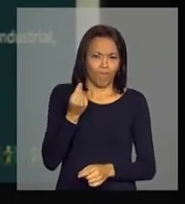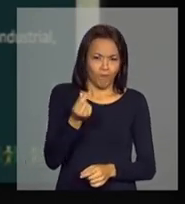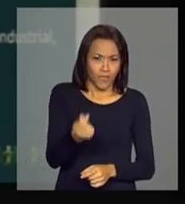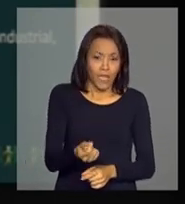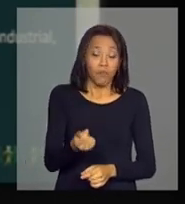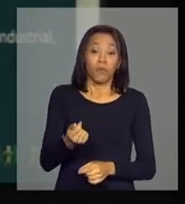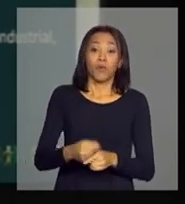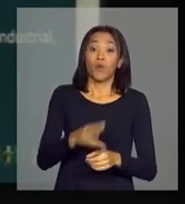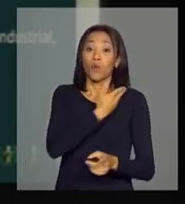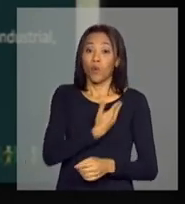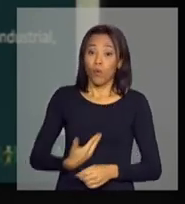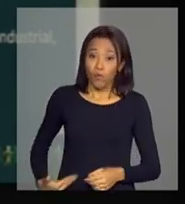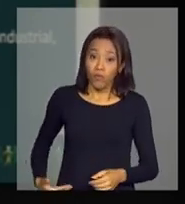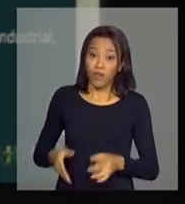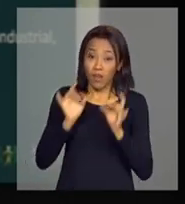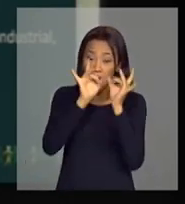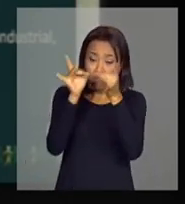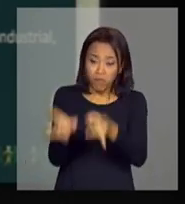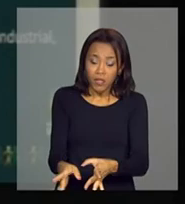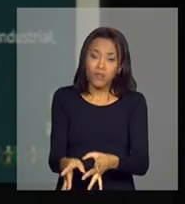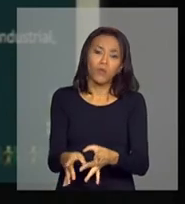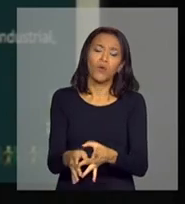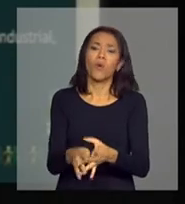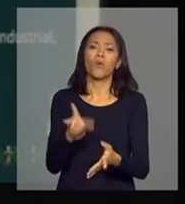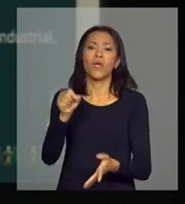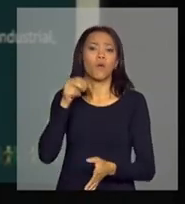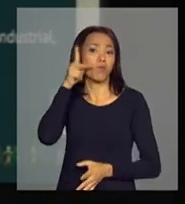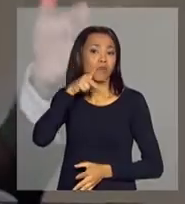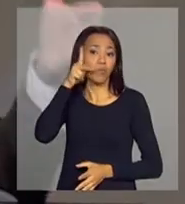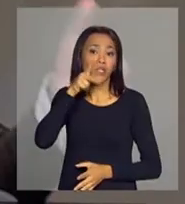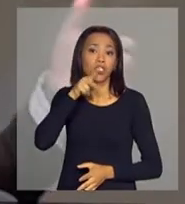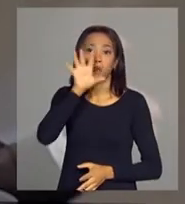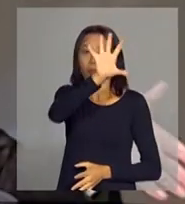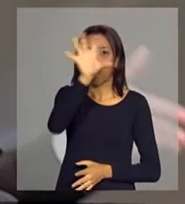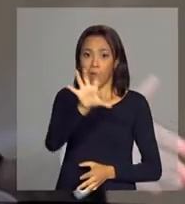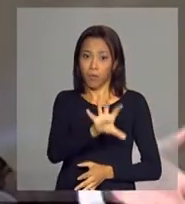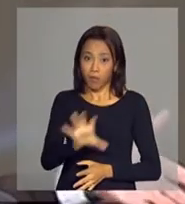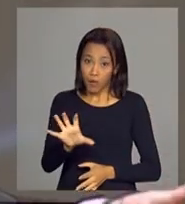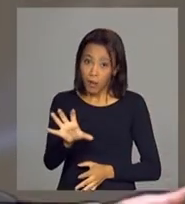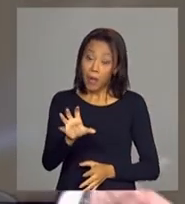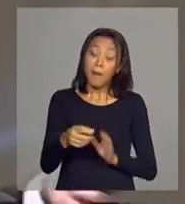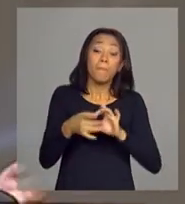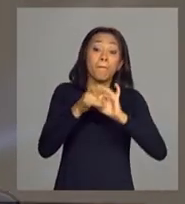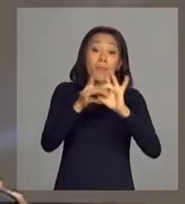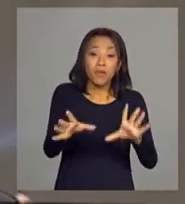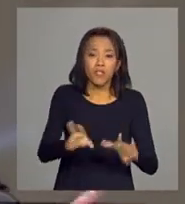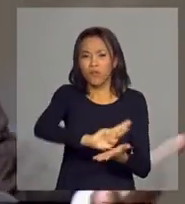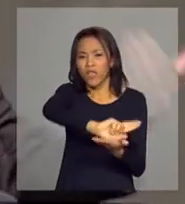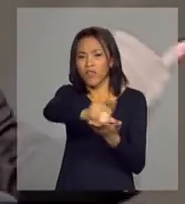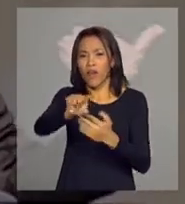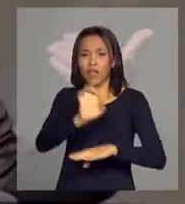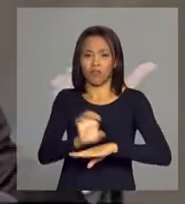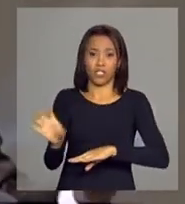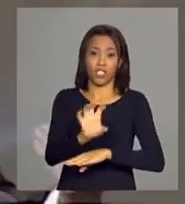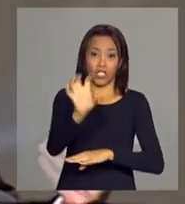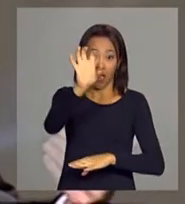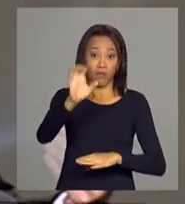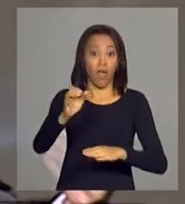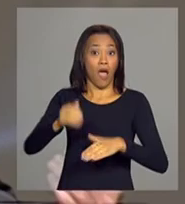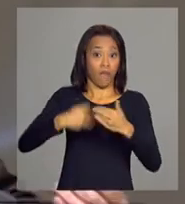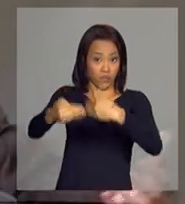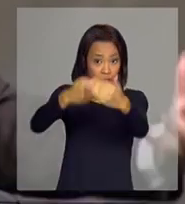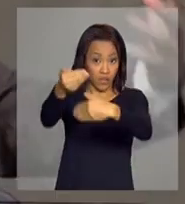abandonou por completo as políticas regionais, contribuiu, se por um lado permitiu que vários estados avançassem na sua